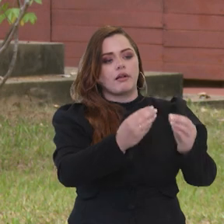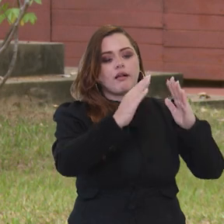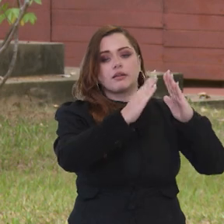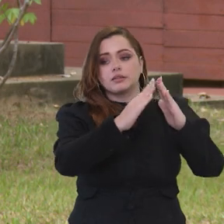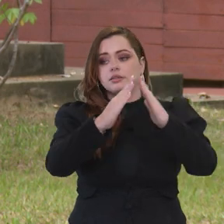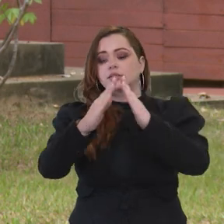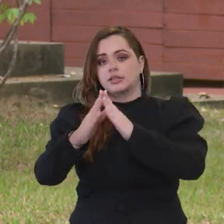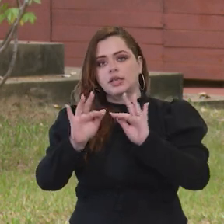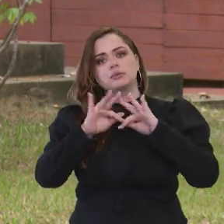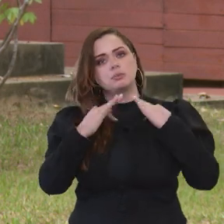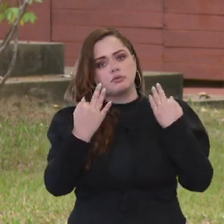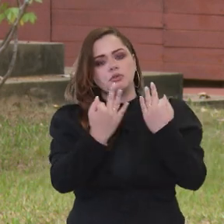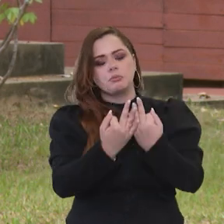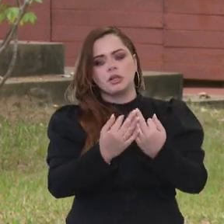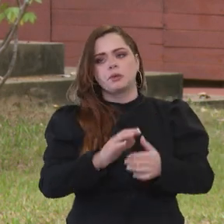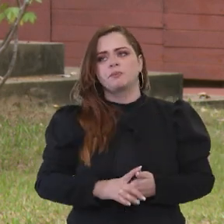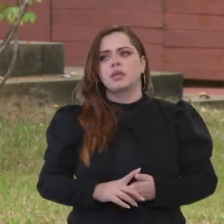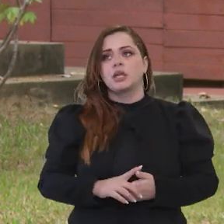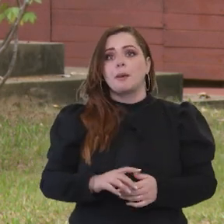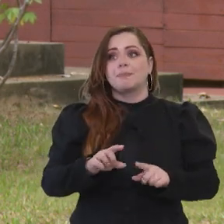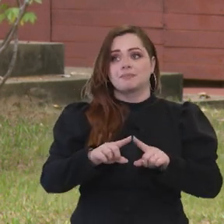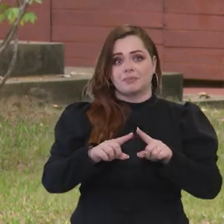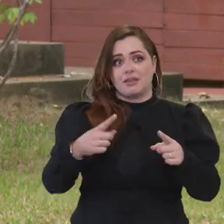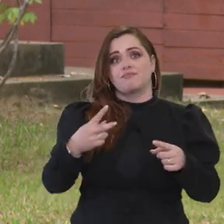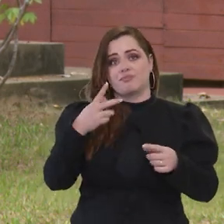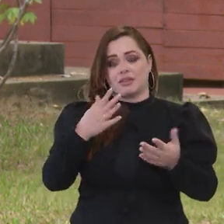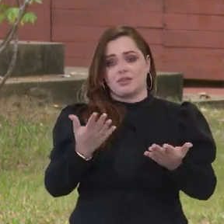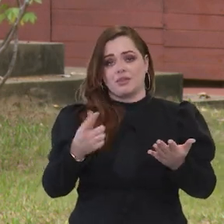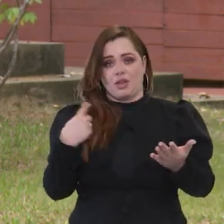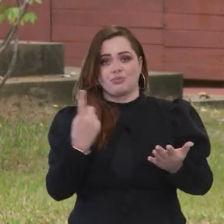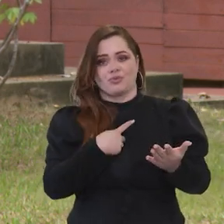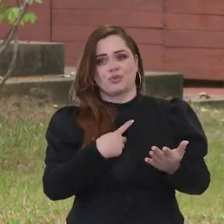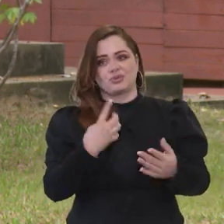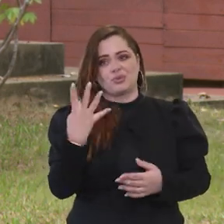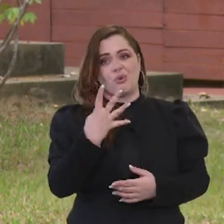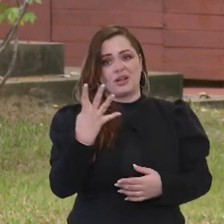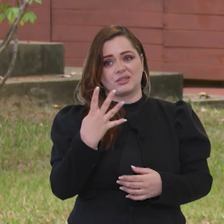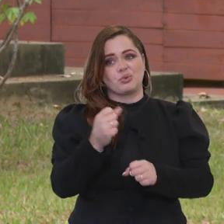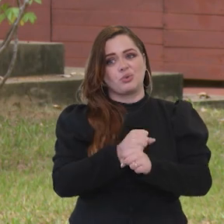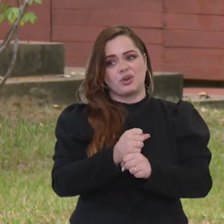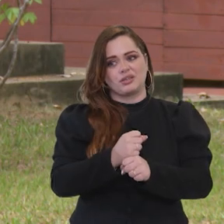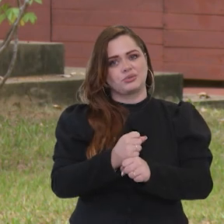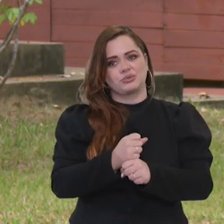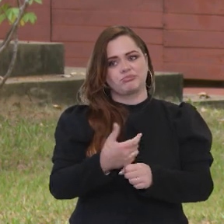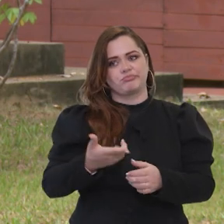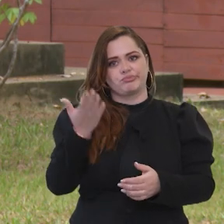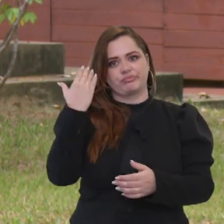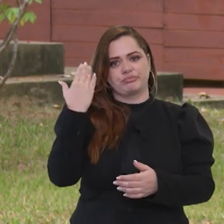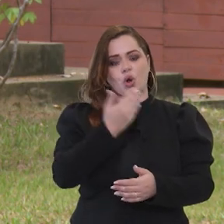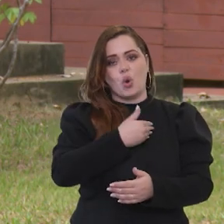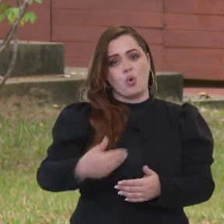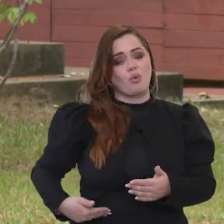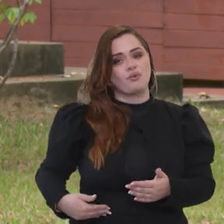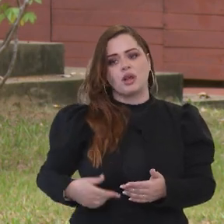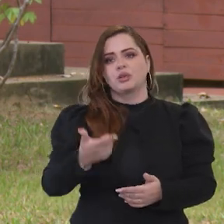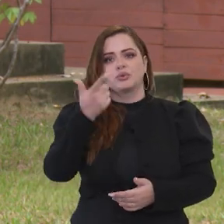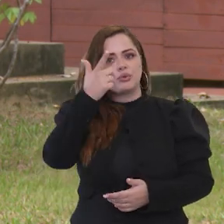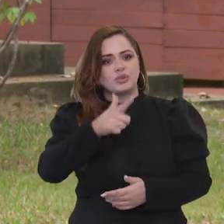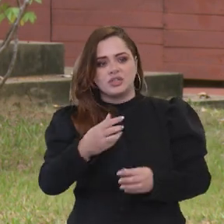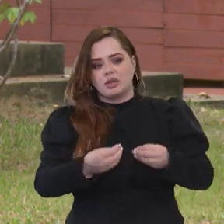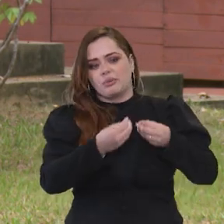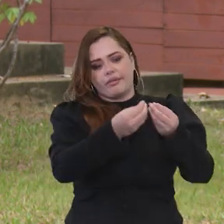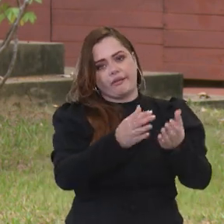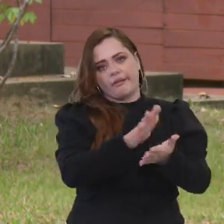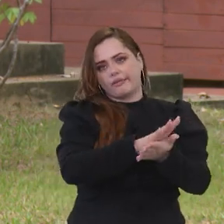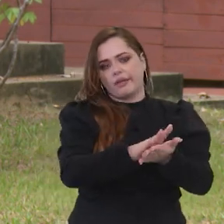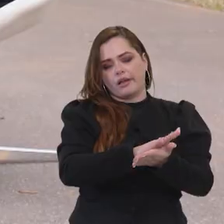unidades habitacionais, haja vista que a gente ficou aí os últimos quatro anos sem fazer uma única contratação sequer para a Faixa 1,